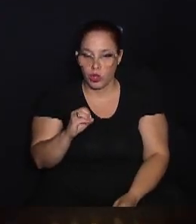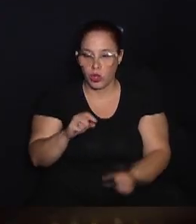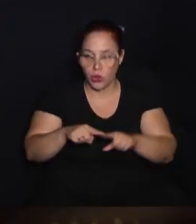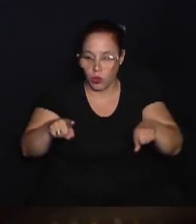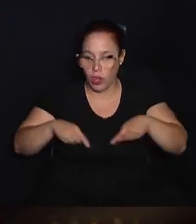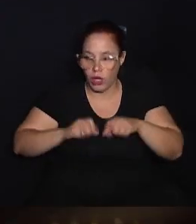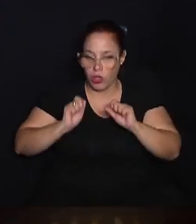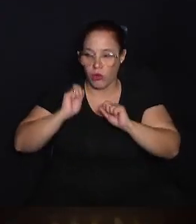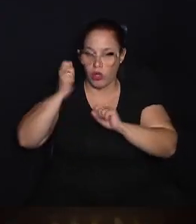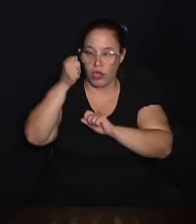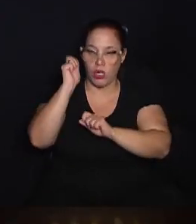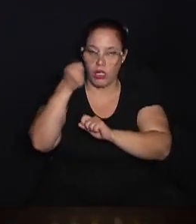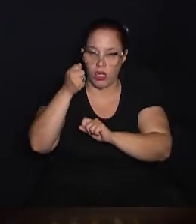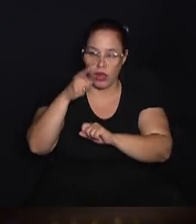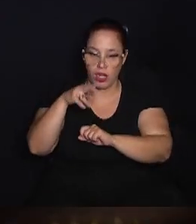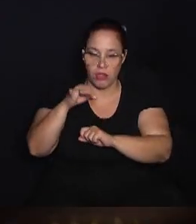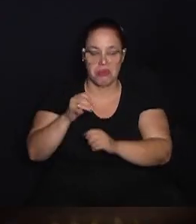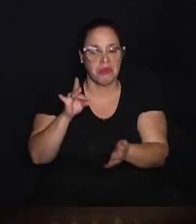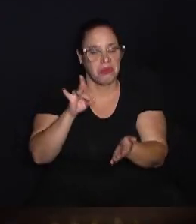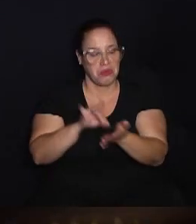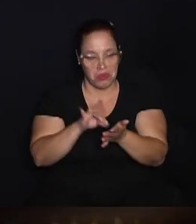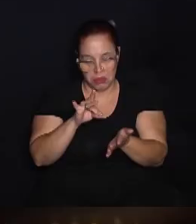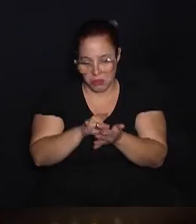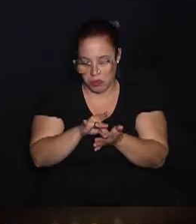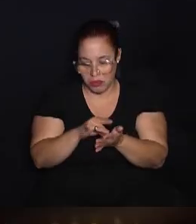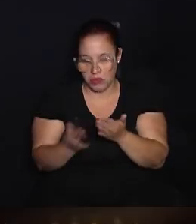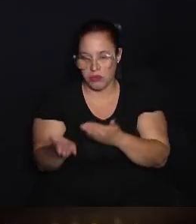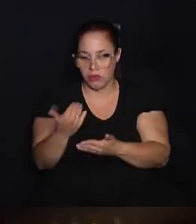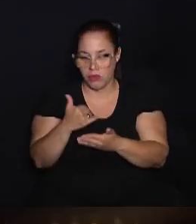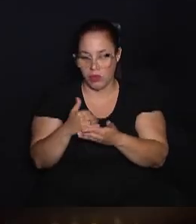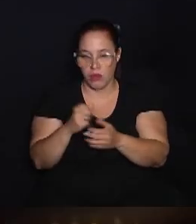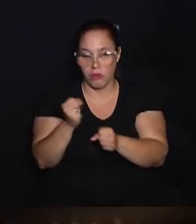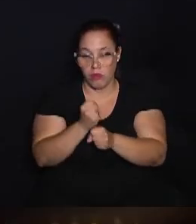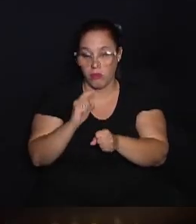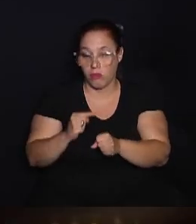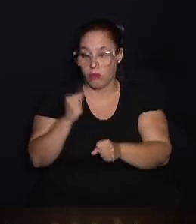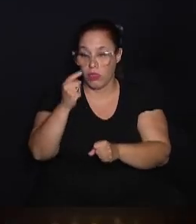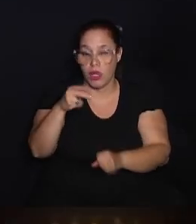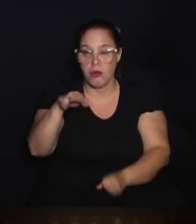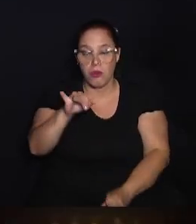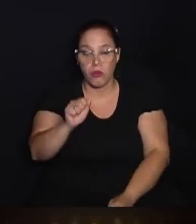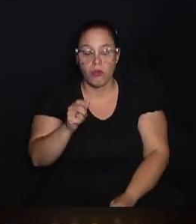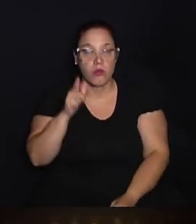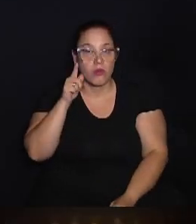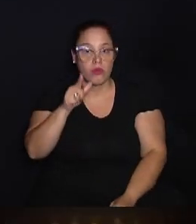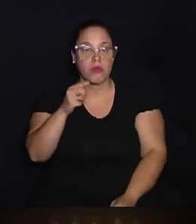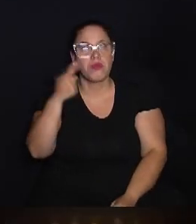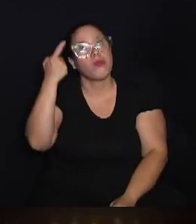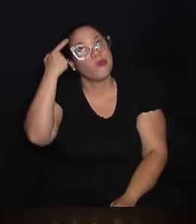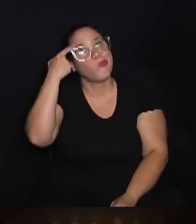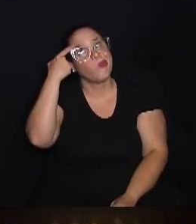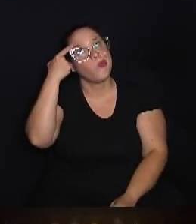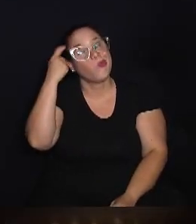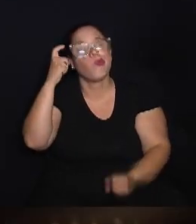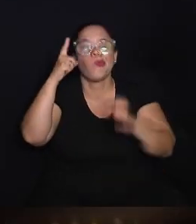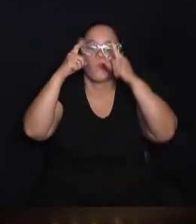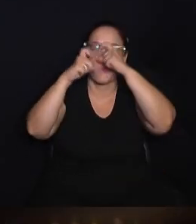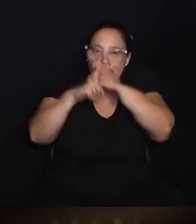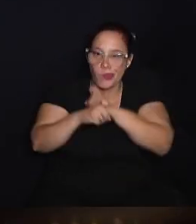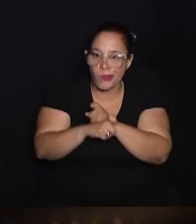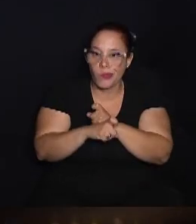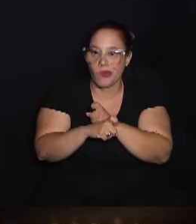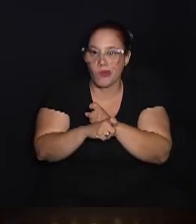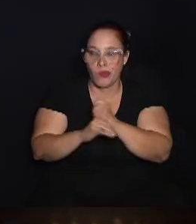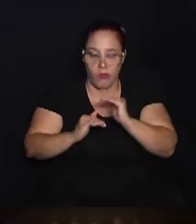E muito, com certeza, virá nos próximos anos, porque a Ípica vai continuar com essa mentalidade preocupada em